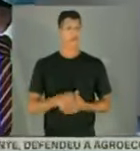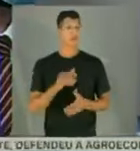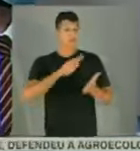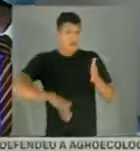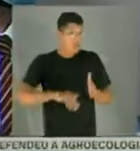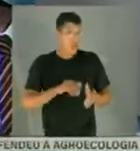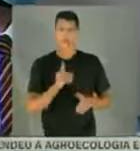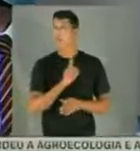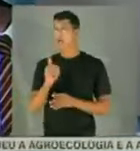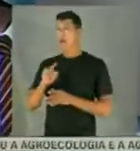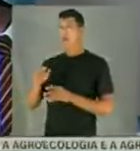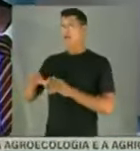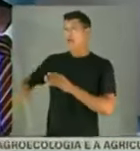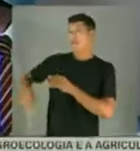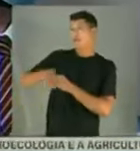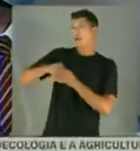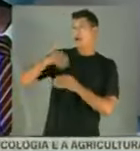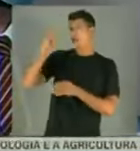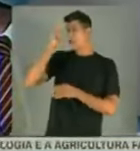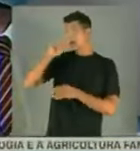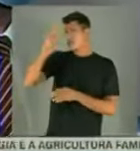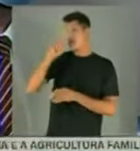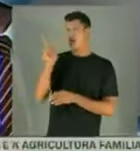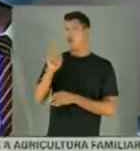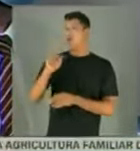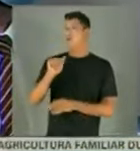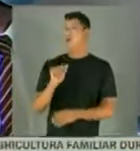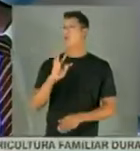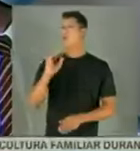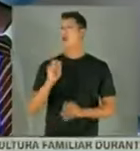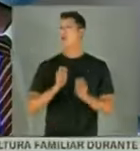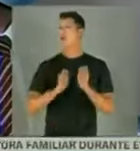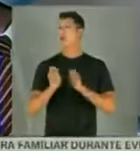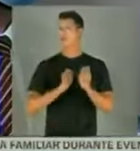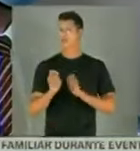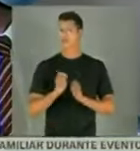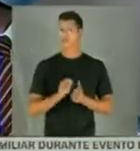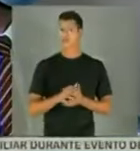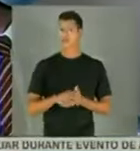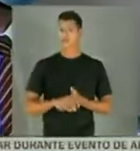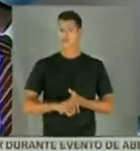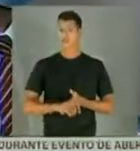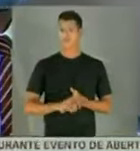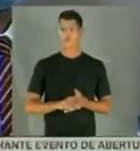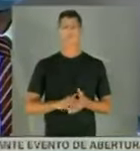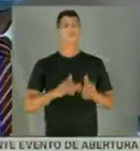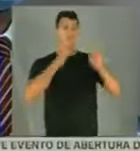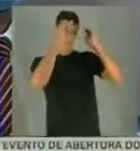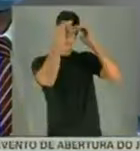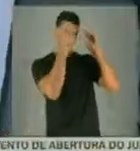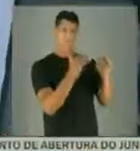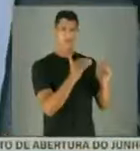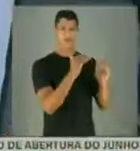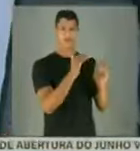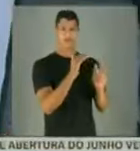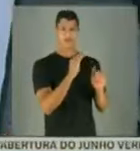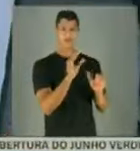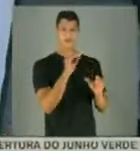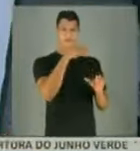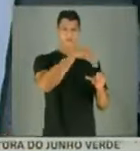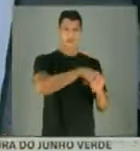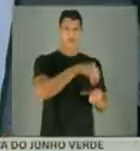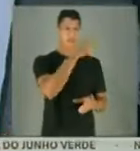Não, ela faz parte da história. Ela não é um ato administrativo, portanto não cabe revogação. com todo respeito, isso aí está dentro